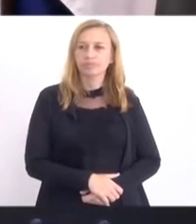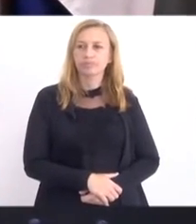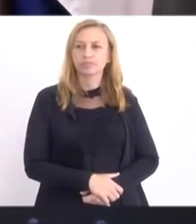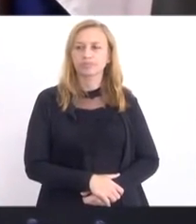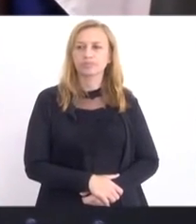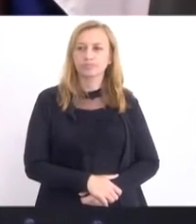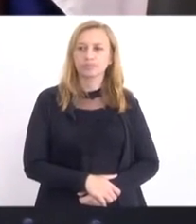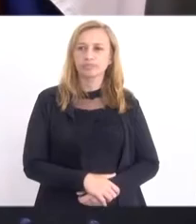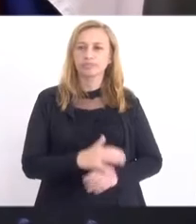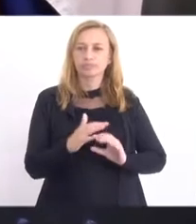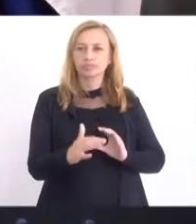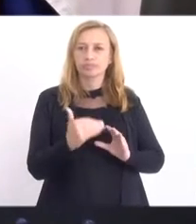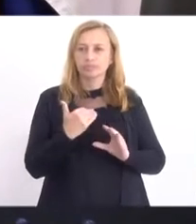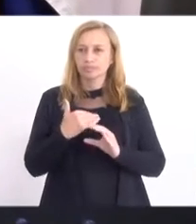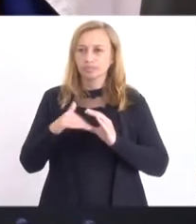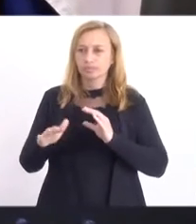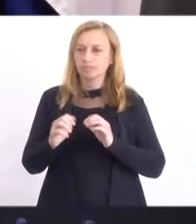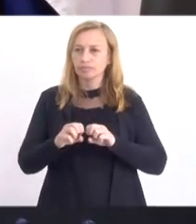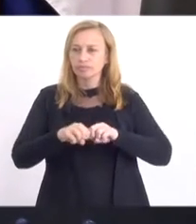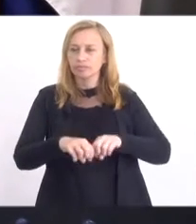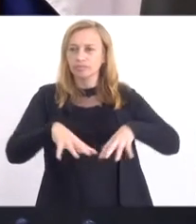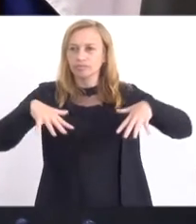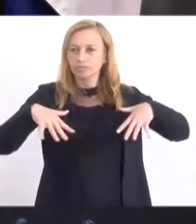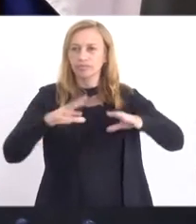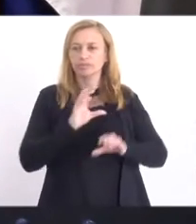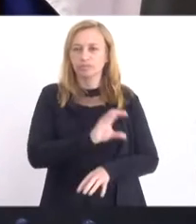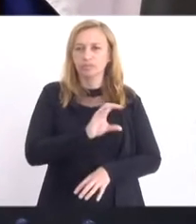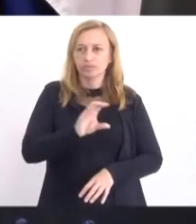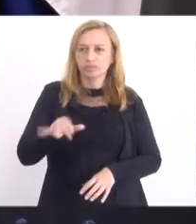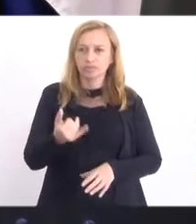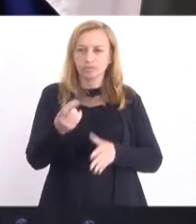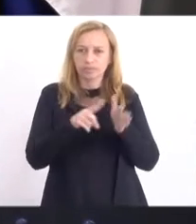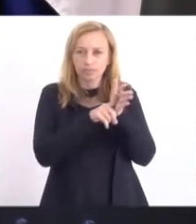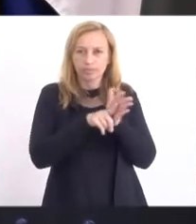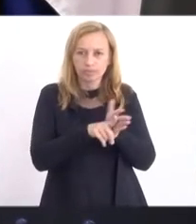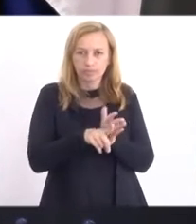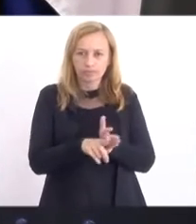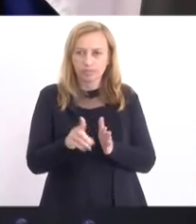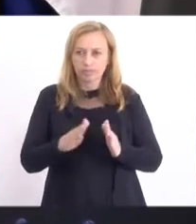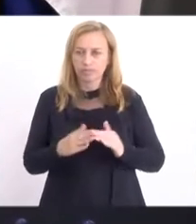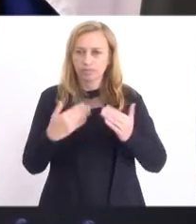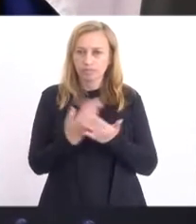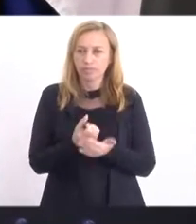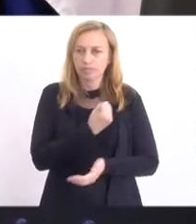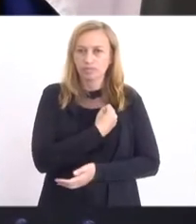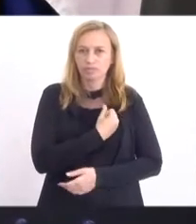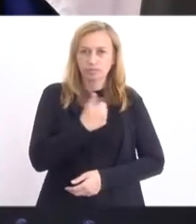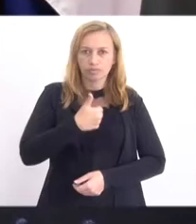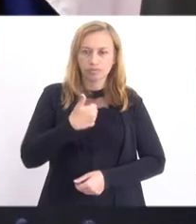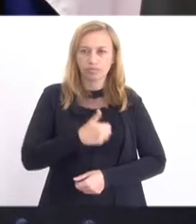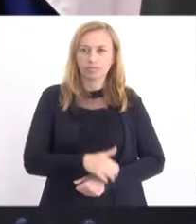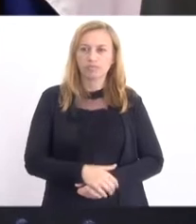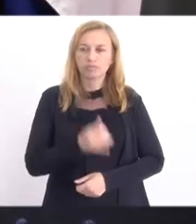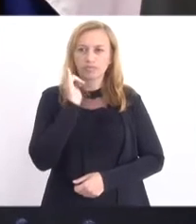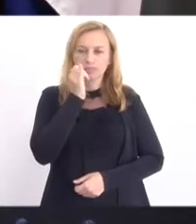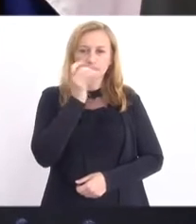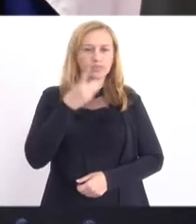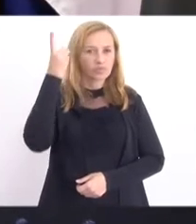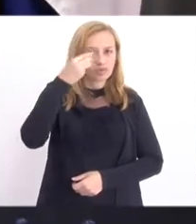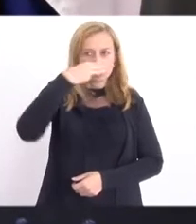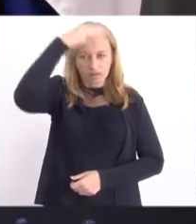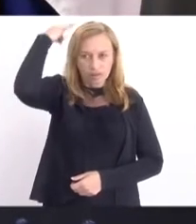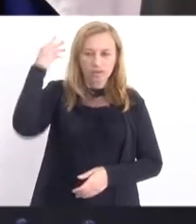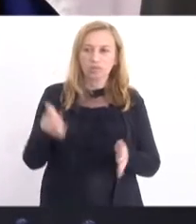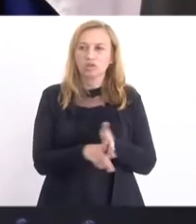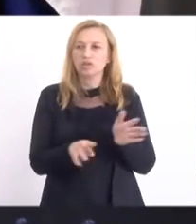É um reenvio do plenário, pendendo de parecer da CCJ, para análise dos requerimentos. O número 1, relator deputado Márcio Pacheco,